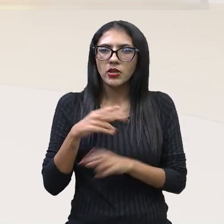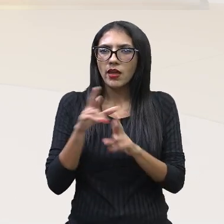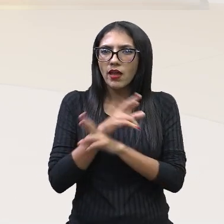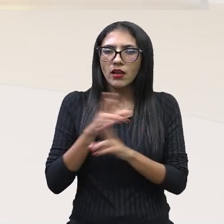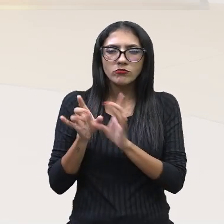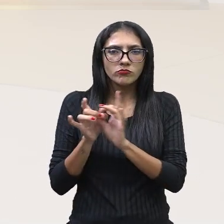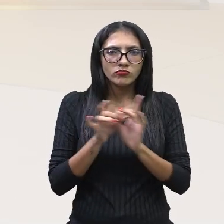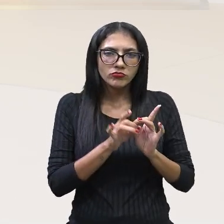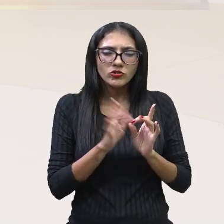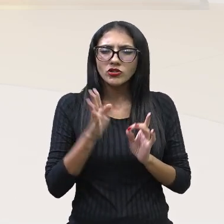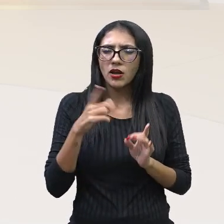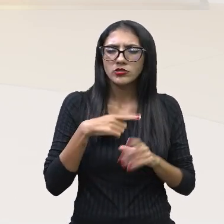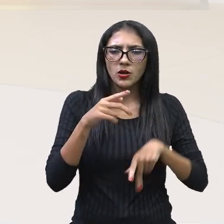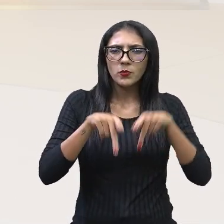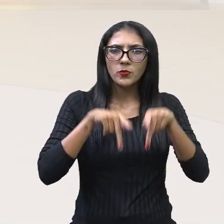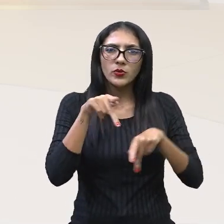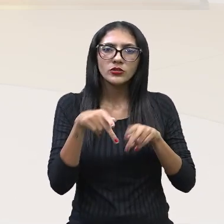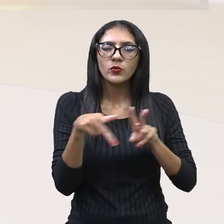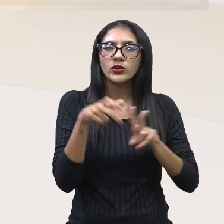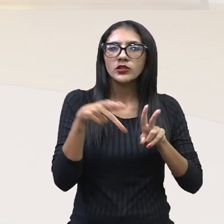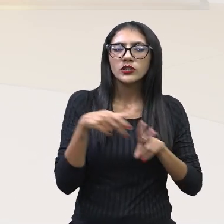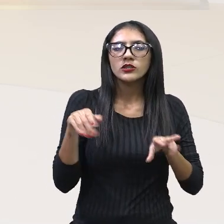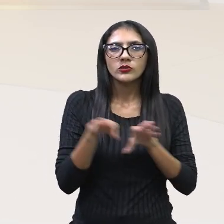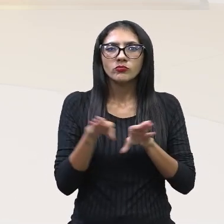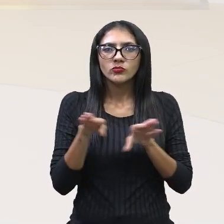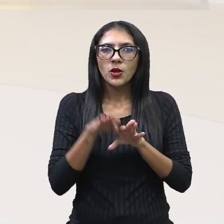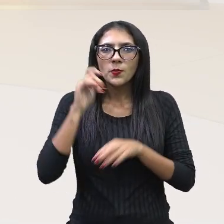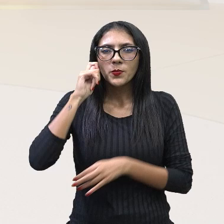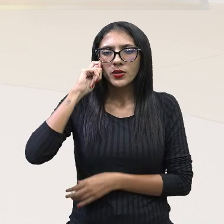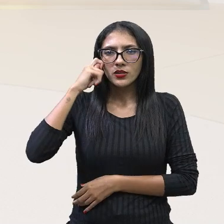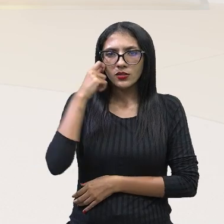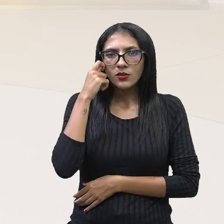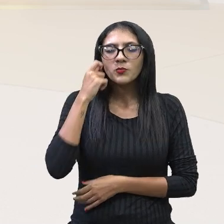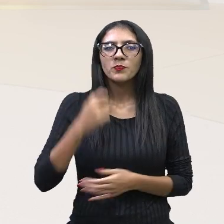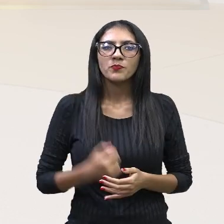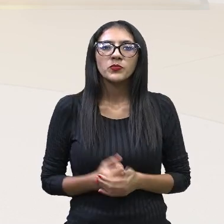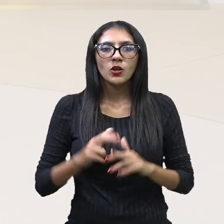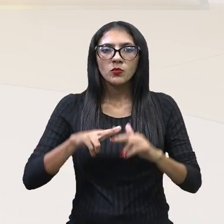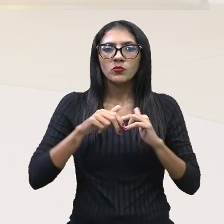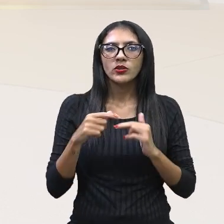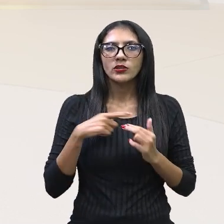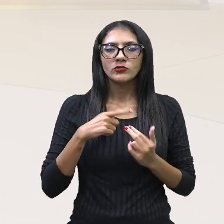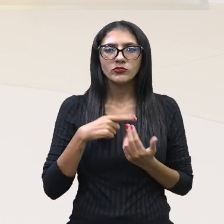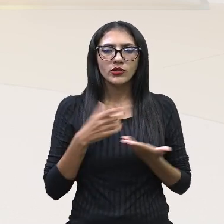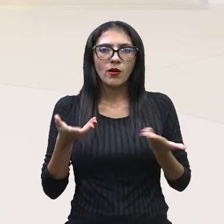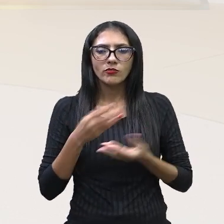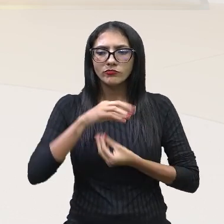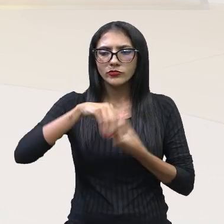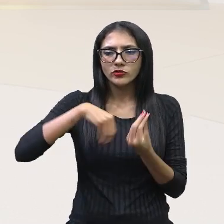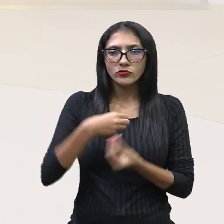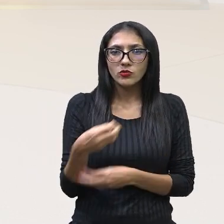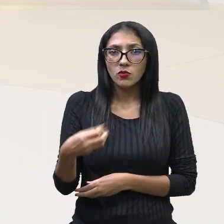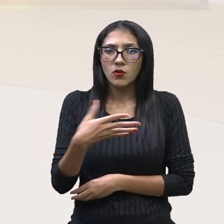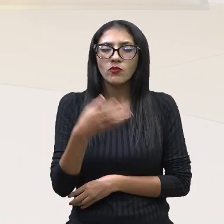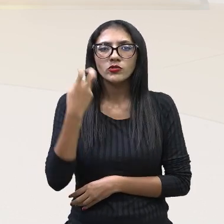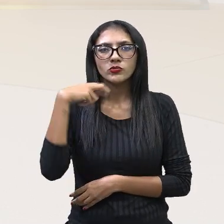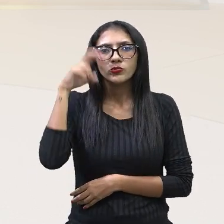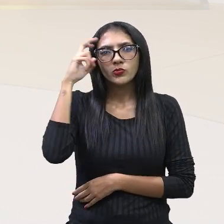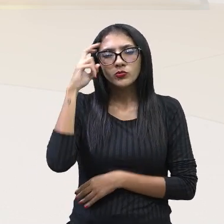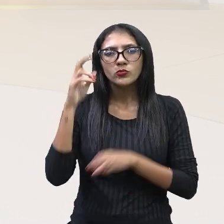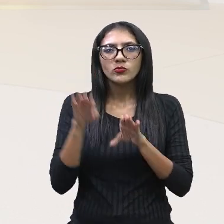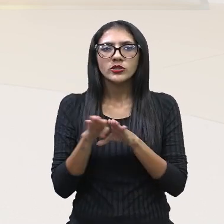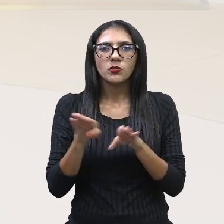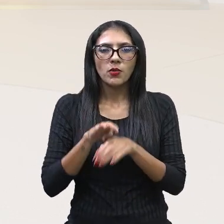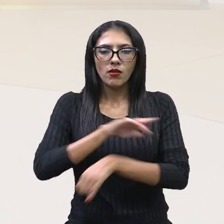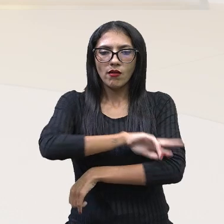eram dos negros, que eram dos índios e vão se gerando novas culturas, novas